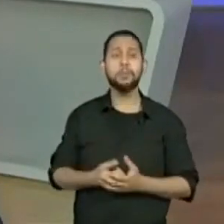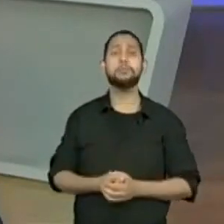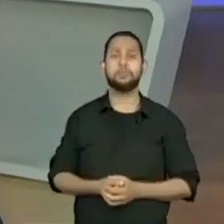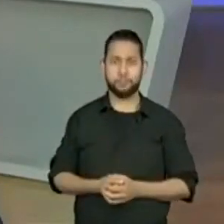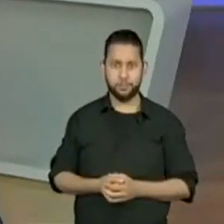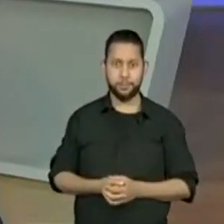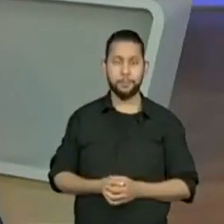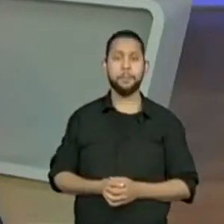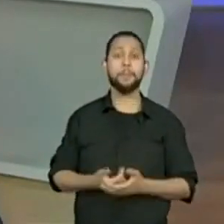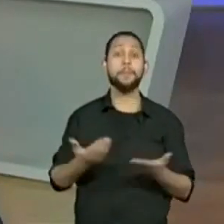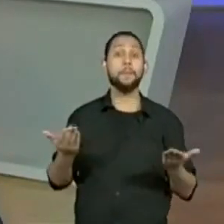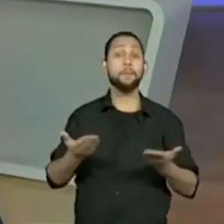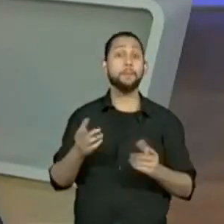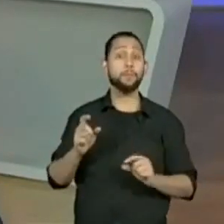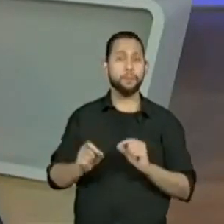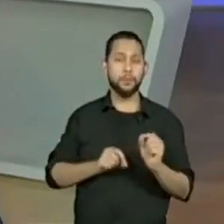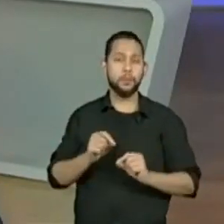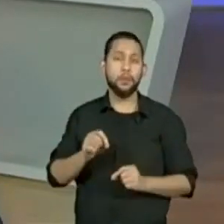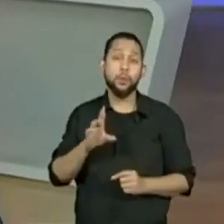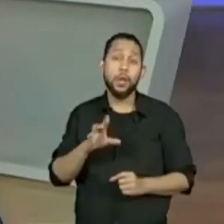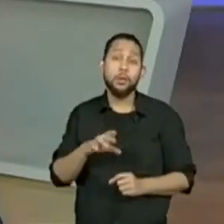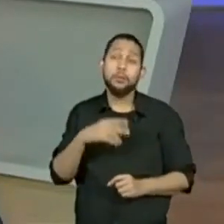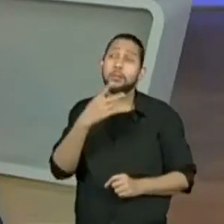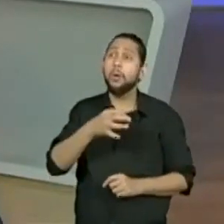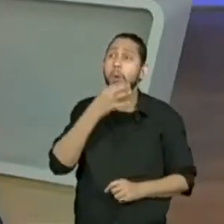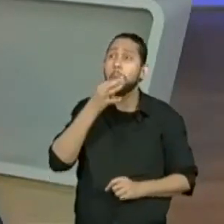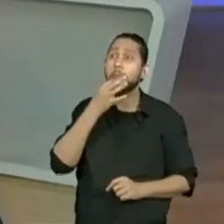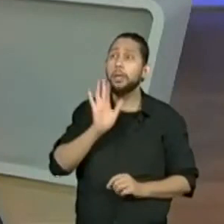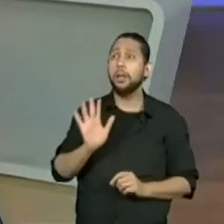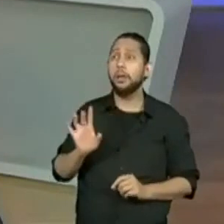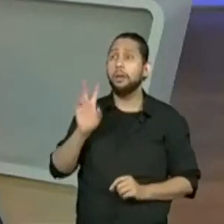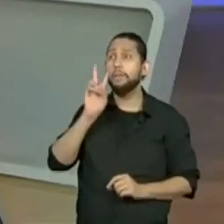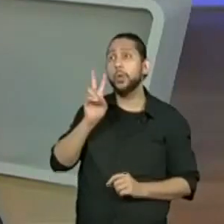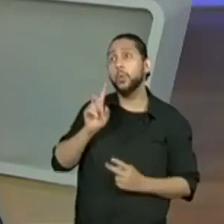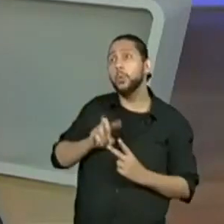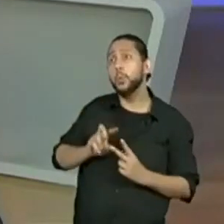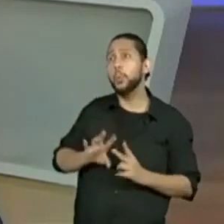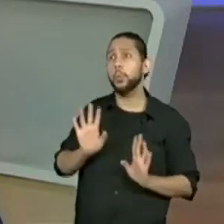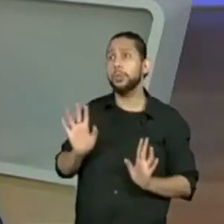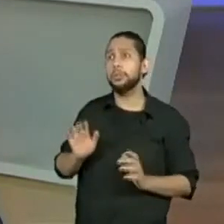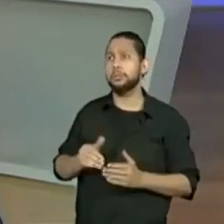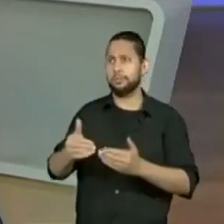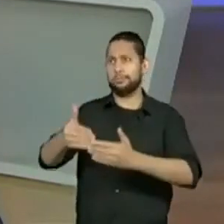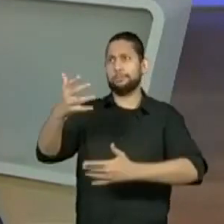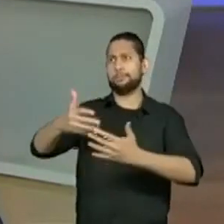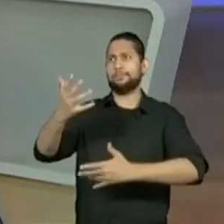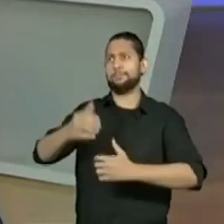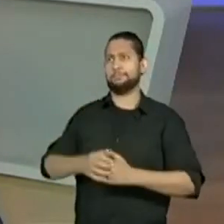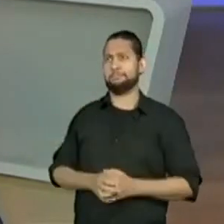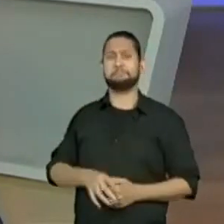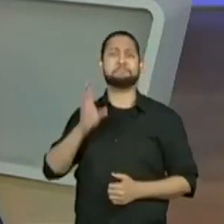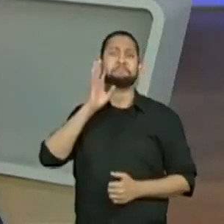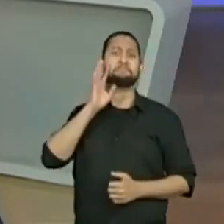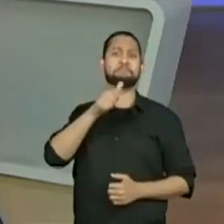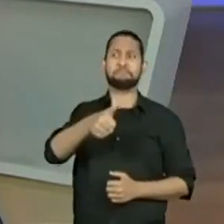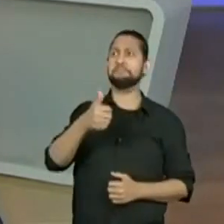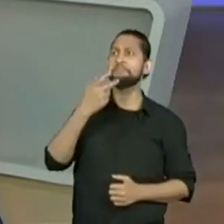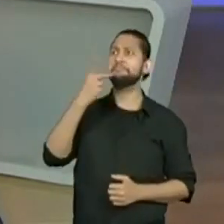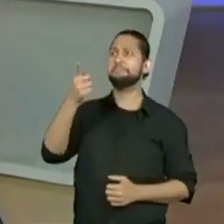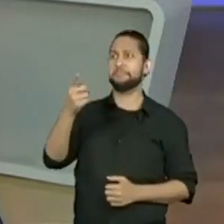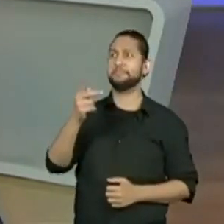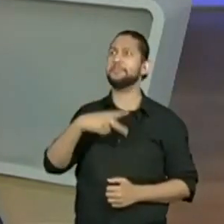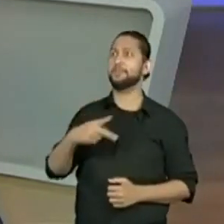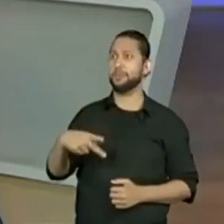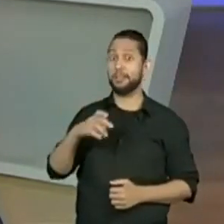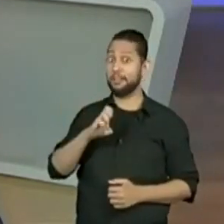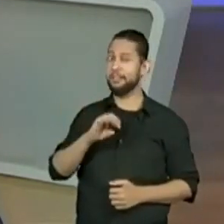retratara? Eu quero pelo menos umas duas ou três ideias. Ah, legal, tem gente que já colocou, a professora Estela